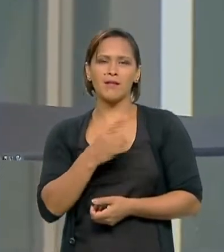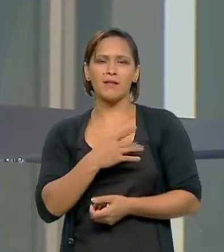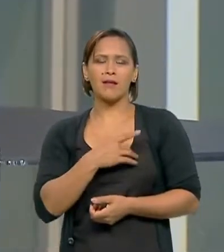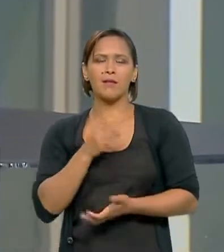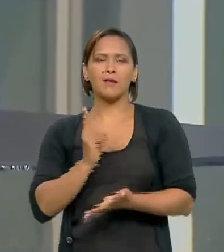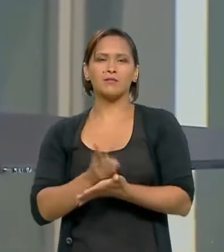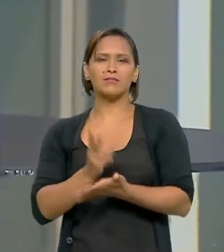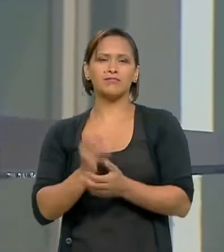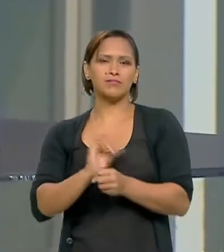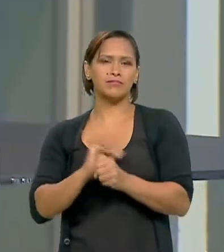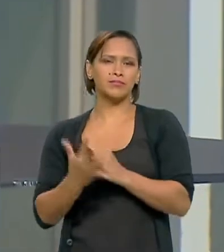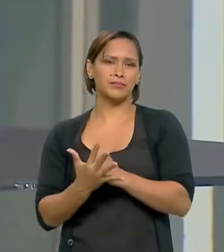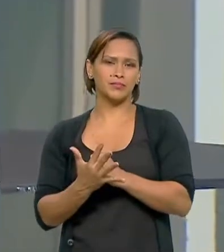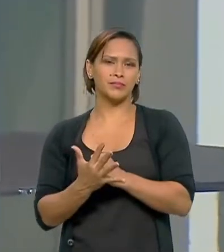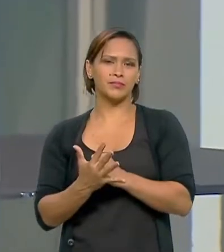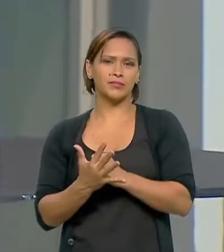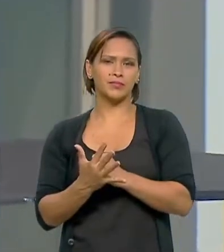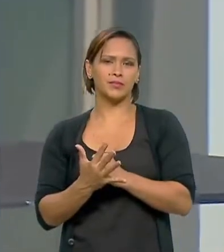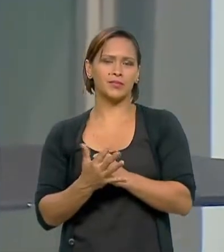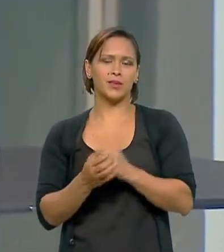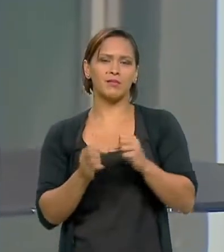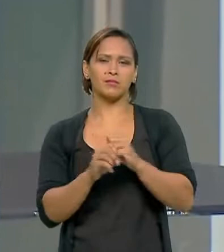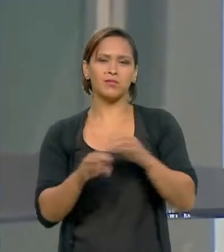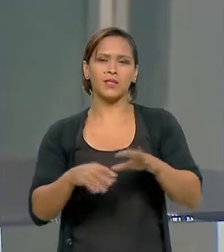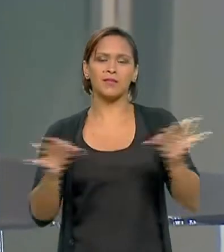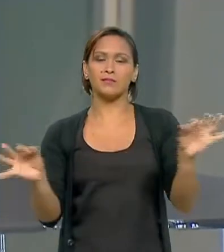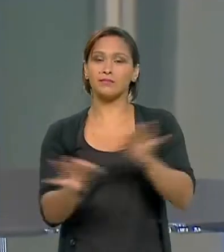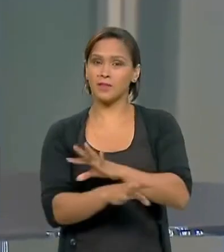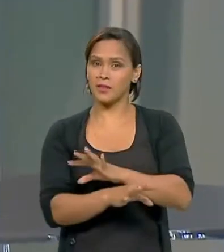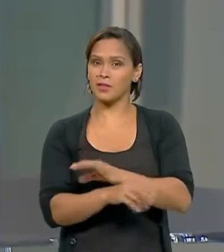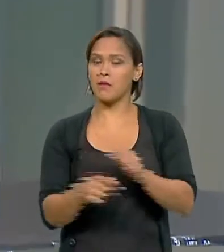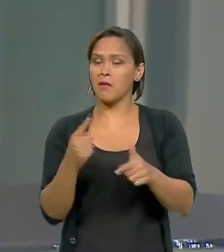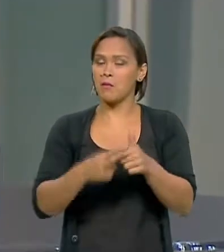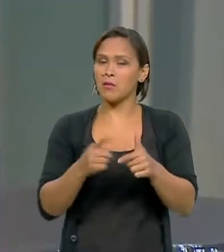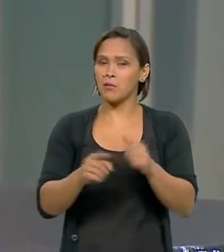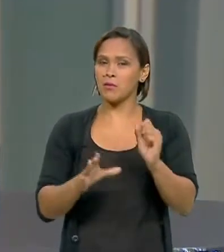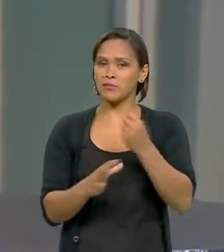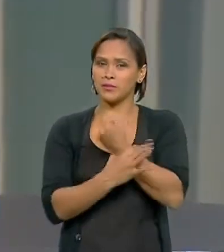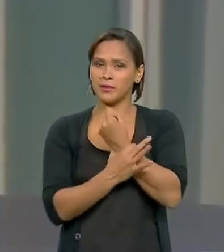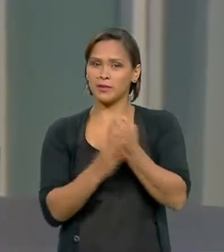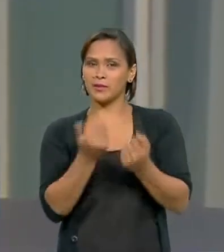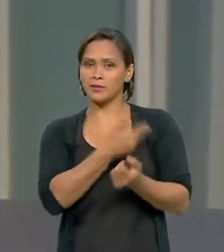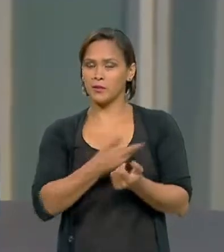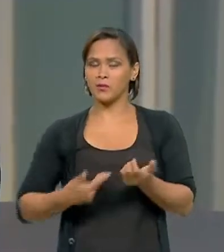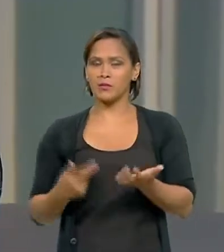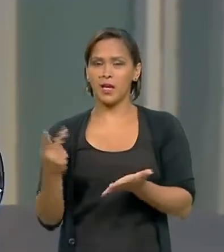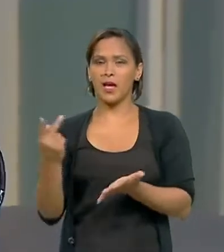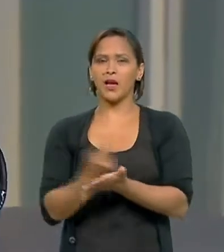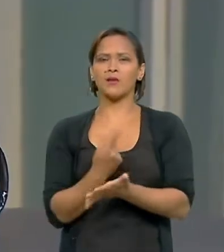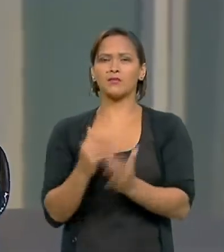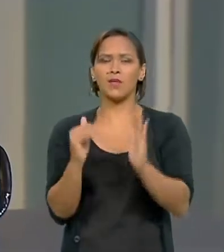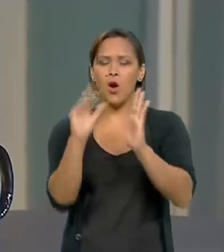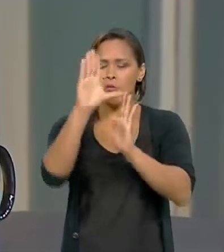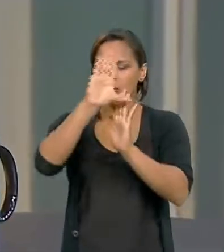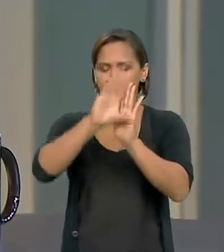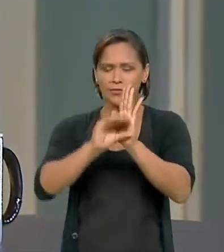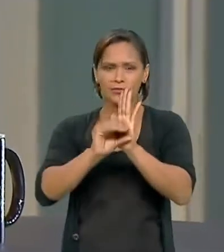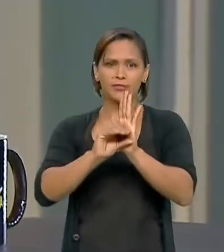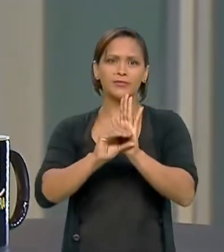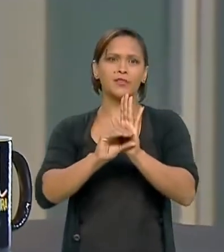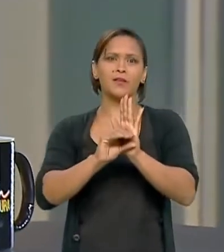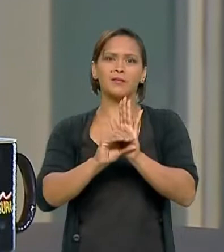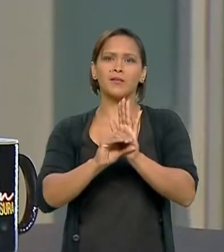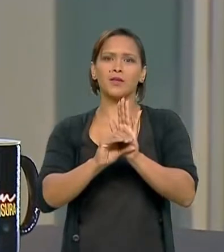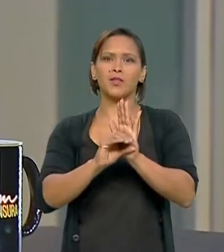situação da pandemia acabasse trazendo problemas para a segurança pública. Aconteceu num nível bem menor do que se